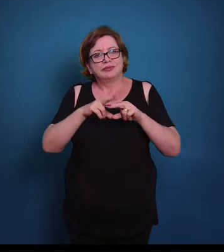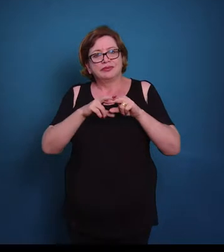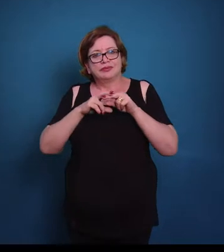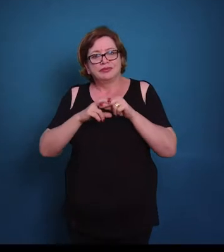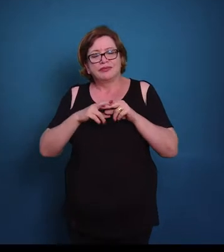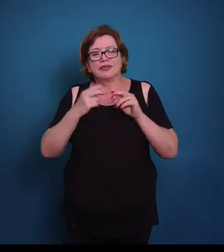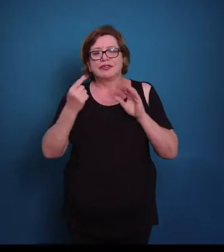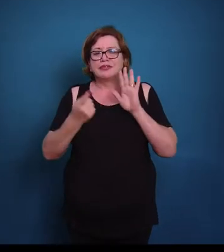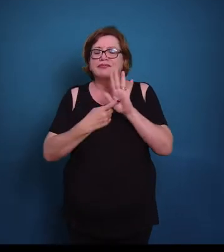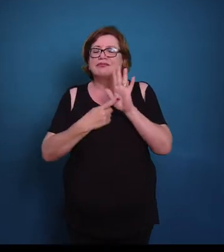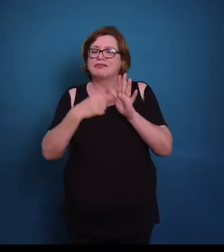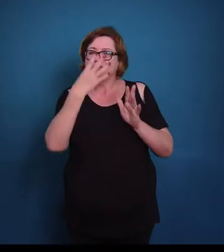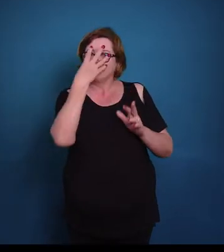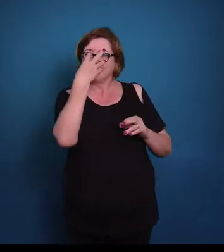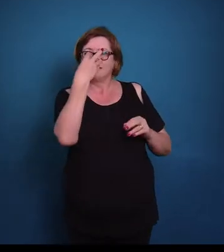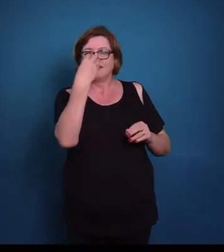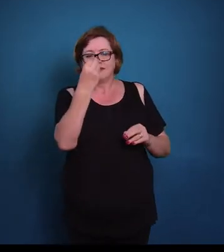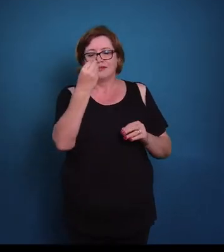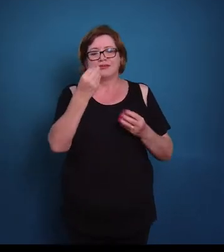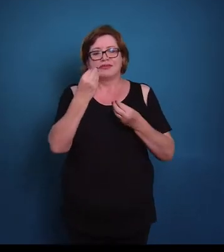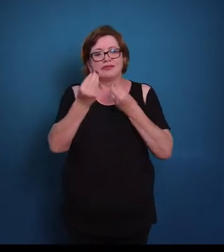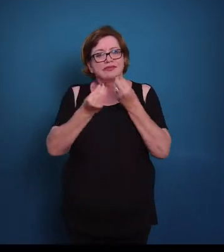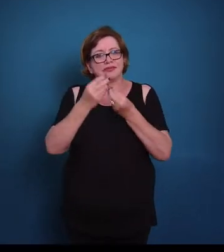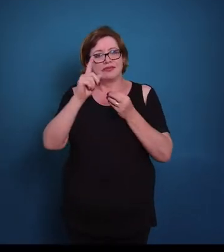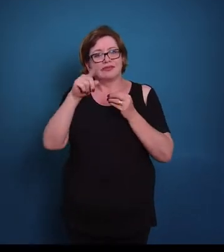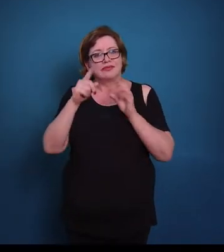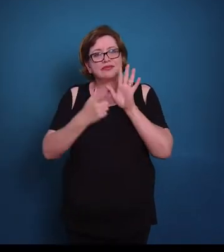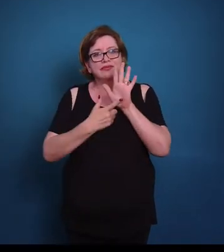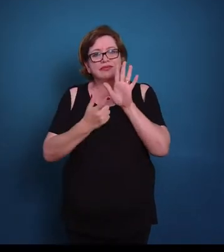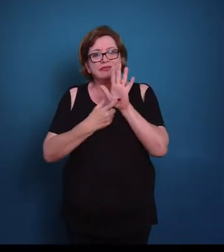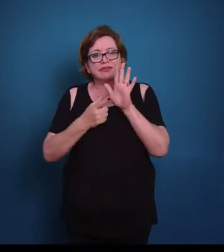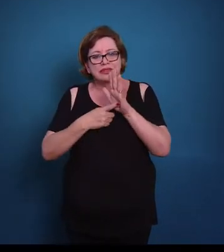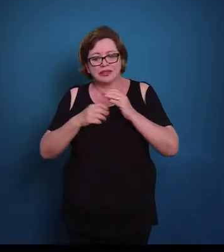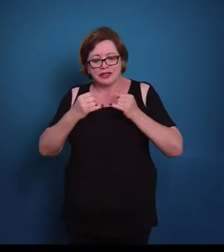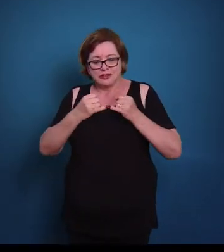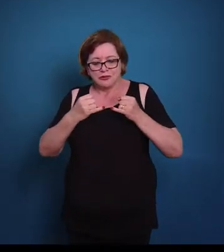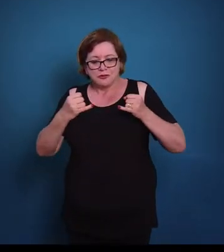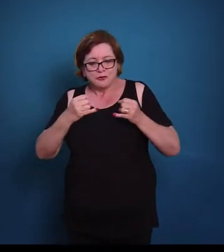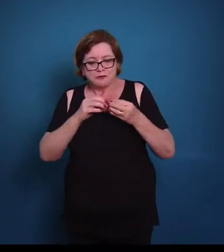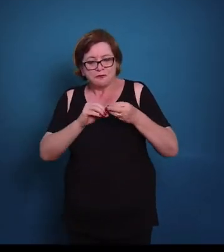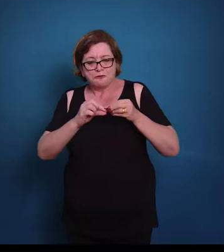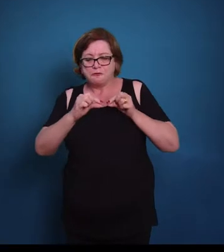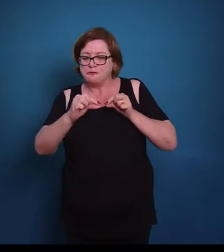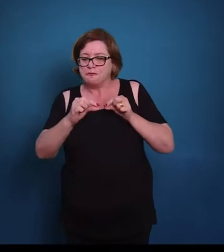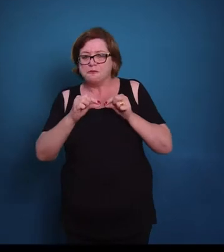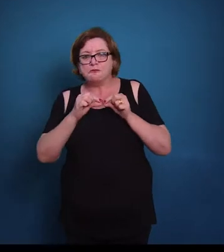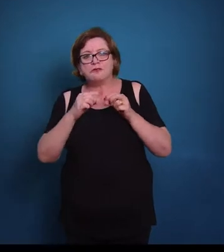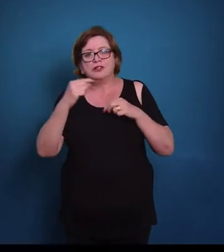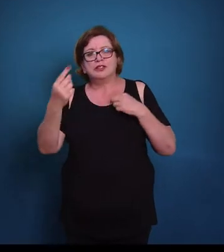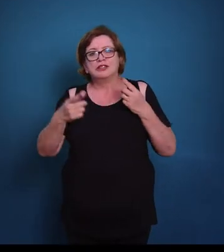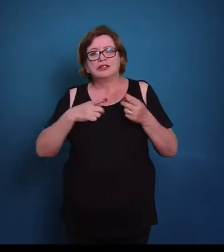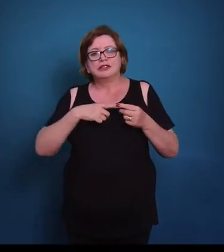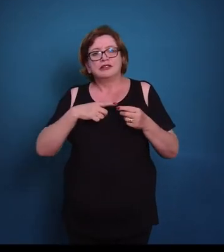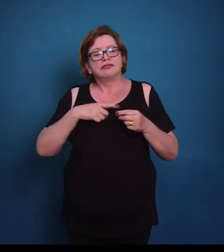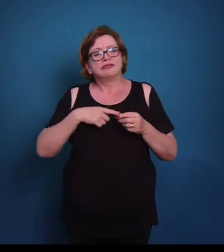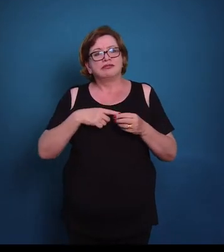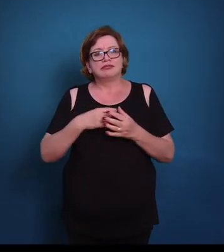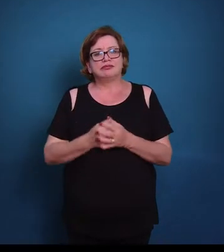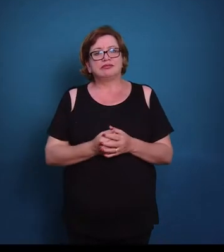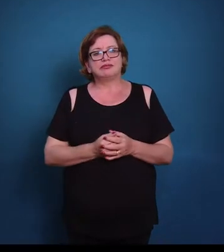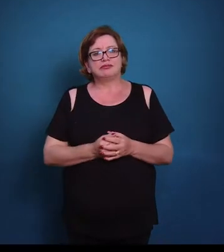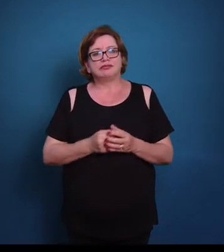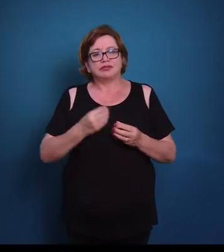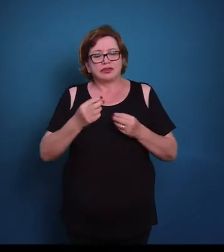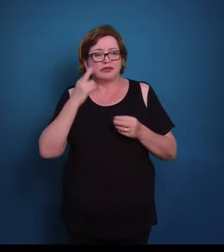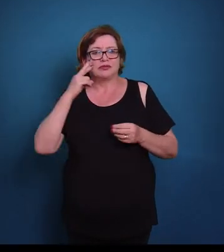temos uma imagem desse tecido, mostrando as fibras elásticas, e aqui nesses espaços onde nós temos os chondrócitos.